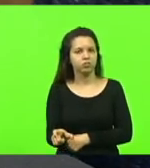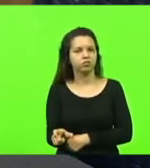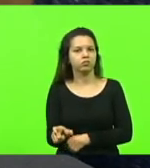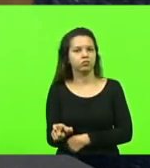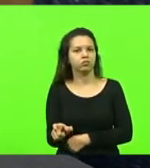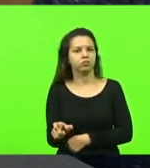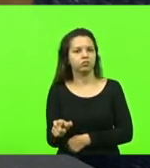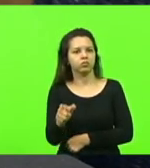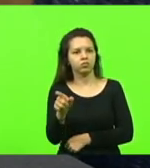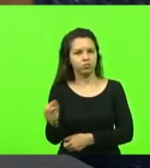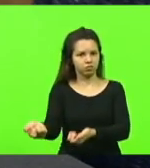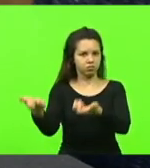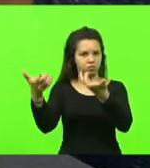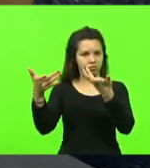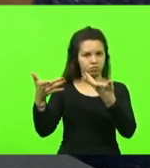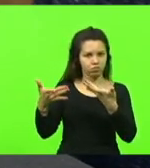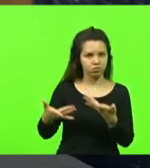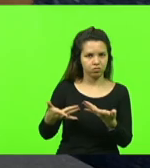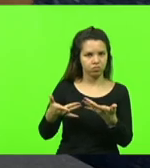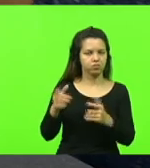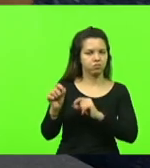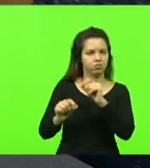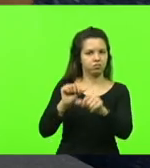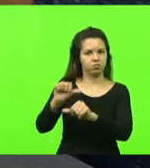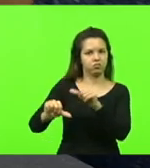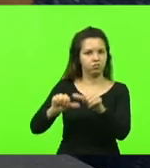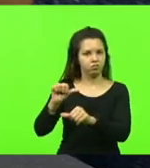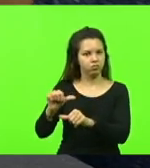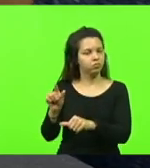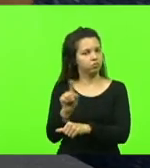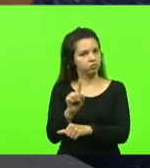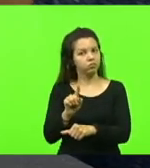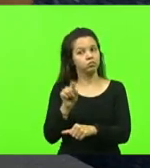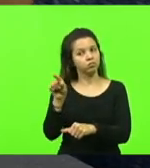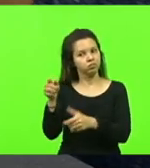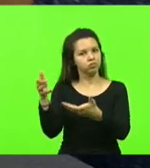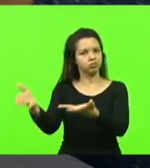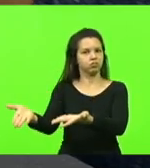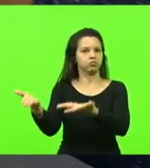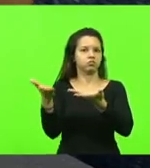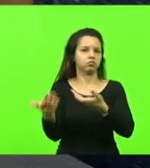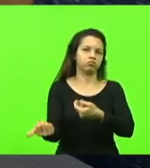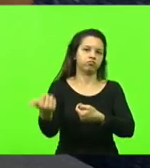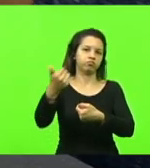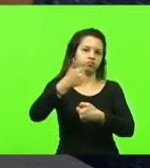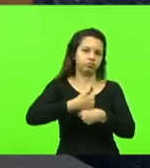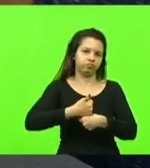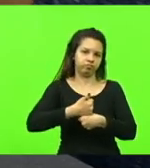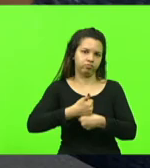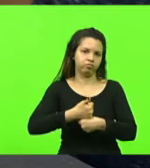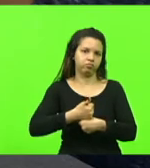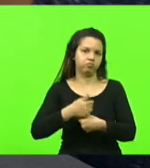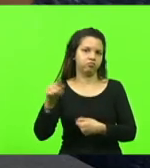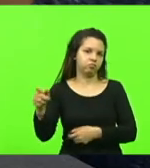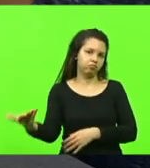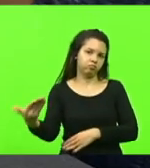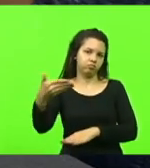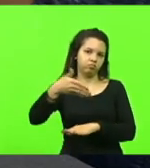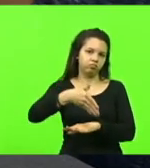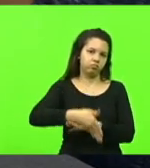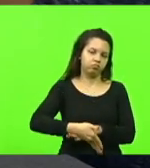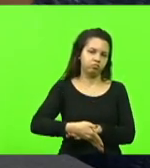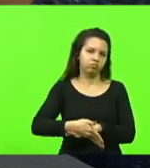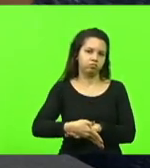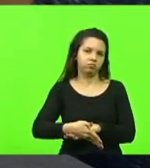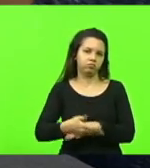sobre as mudanças ocorridas, porque, na verdade, ele foi convidado a assumir o posto. Então, ele vai vir aqui e não vai